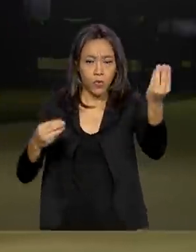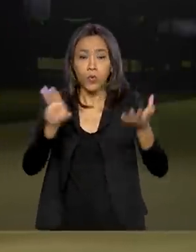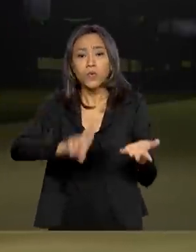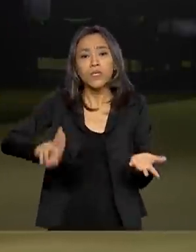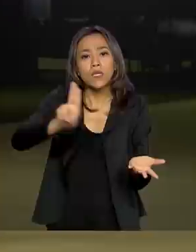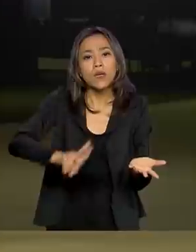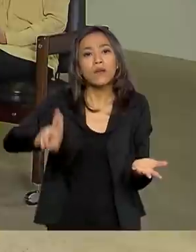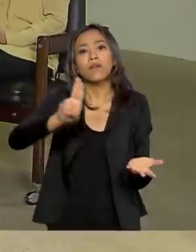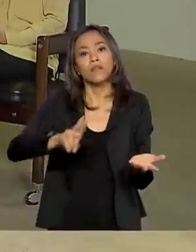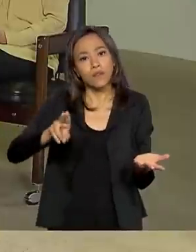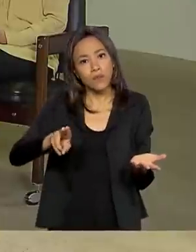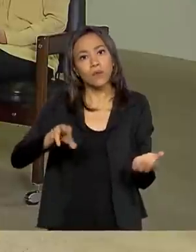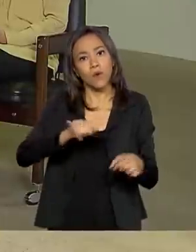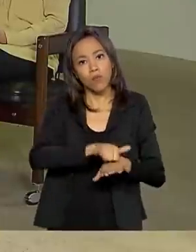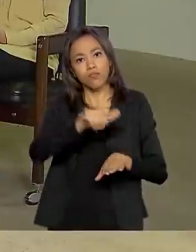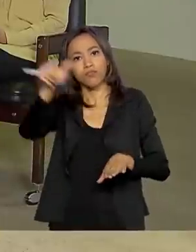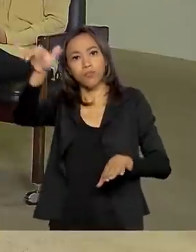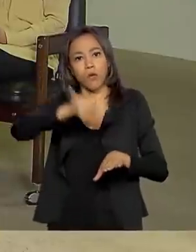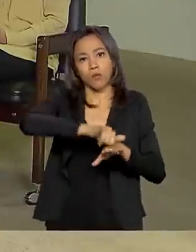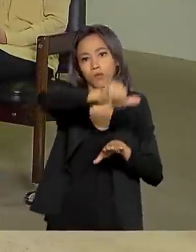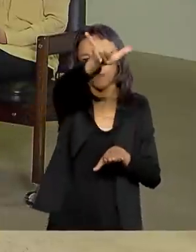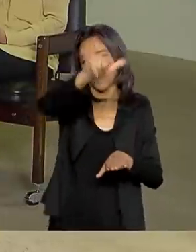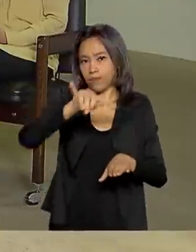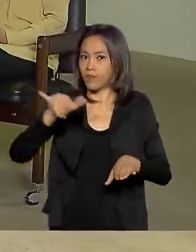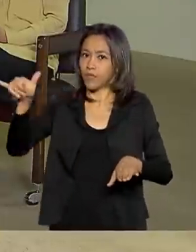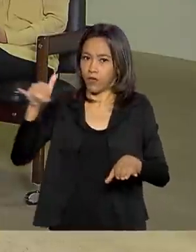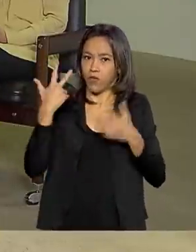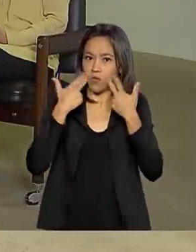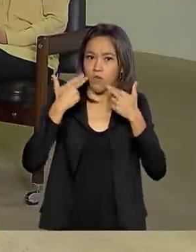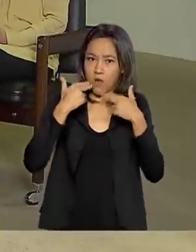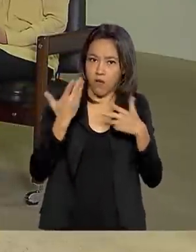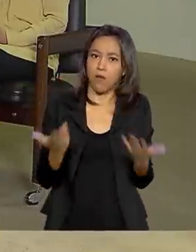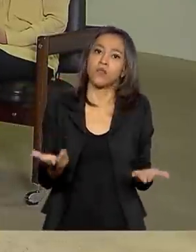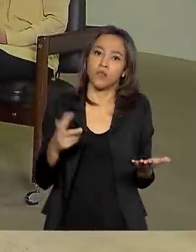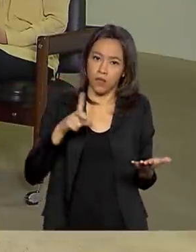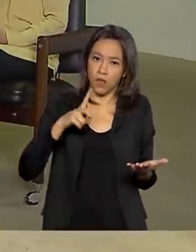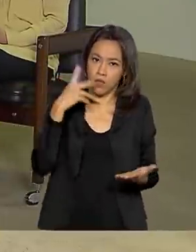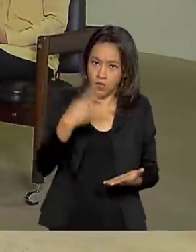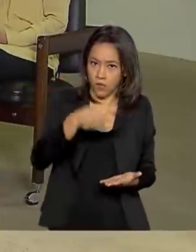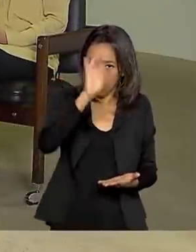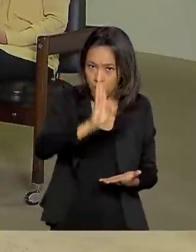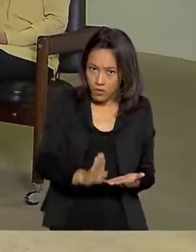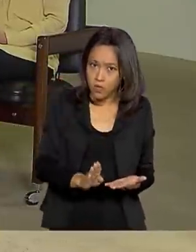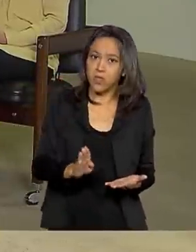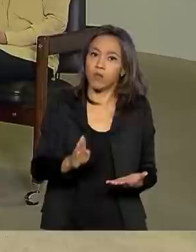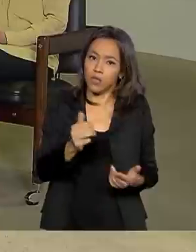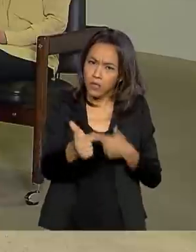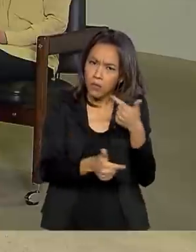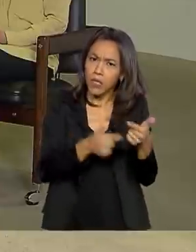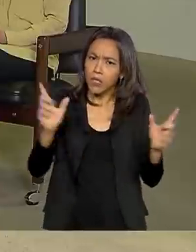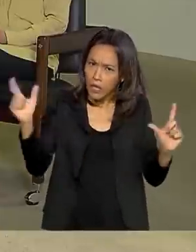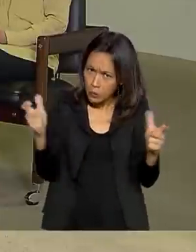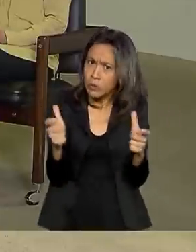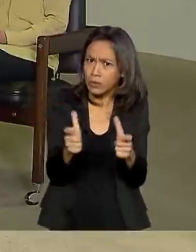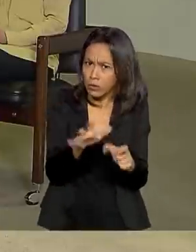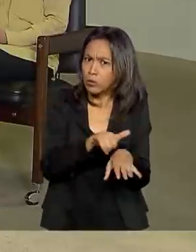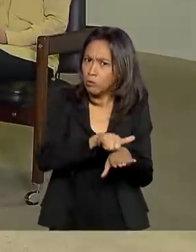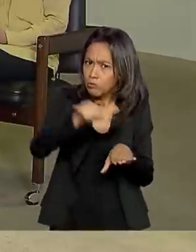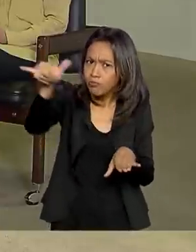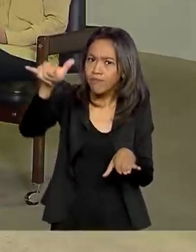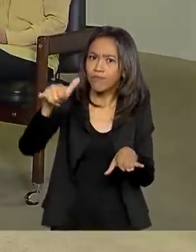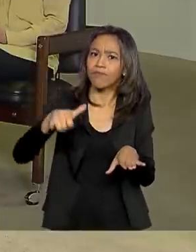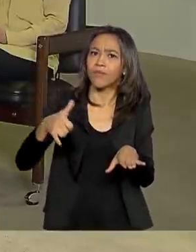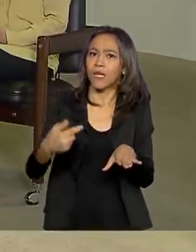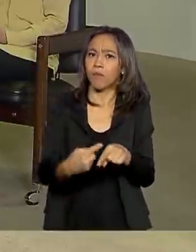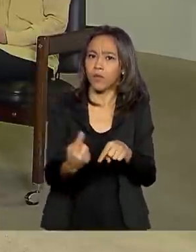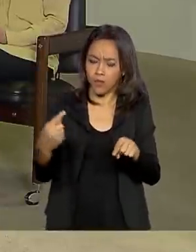nossa malha aérea, os aviões comerciais que nós temos operando numa malha mínima, botando essa carga no